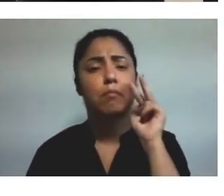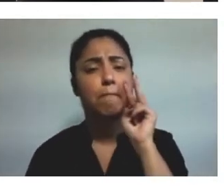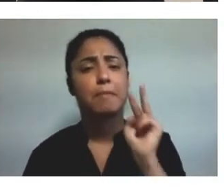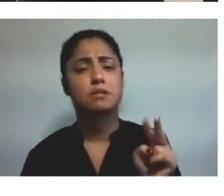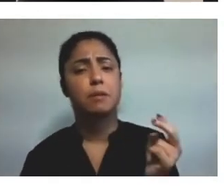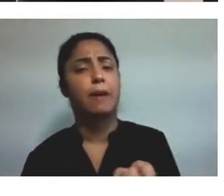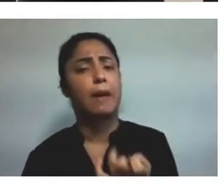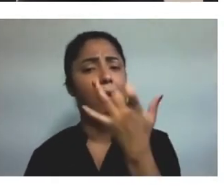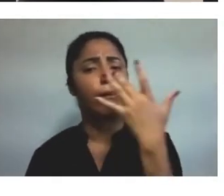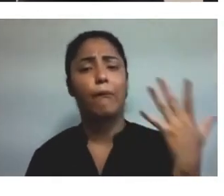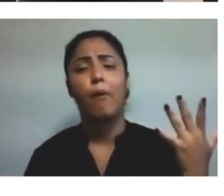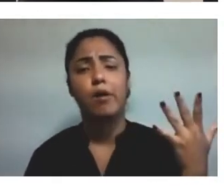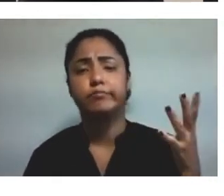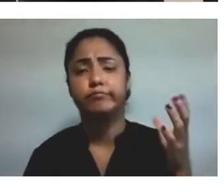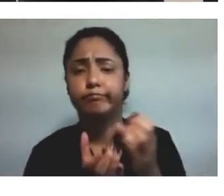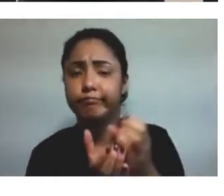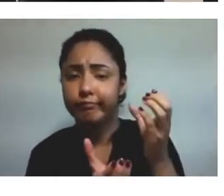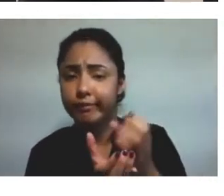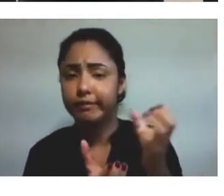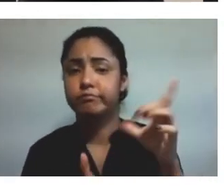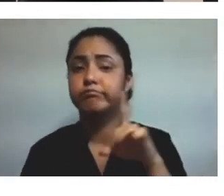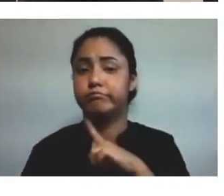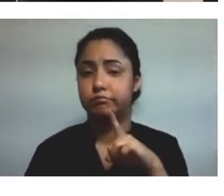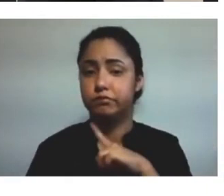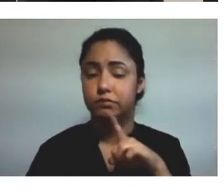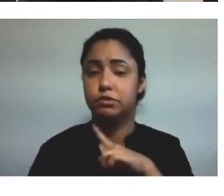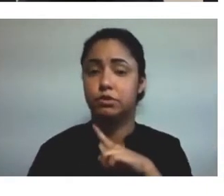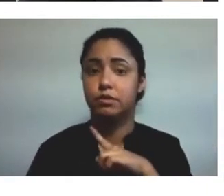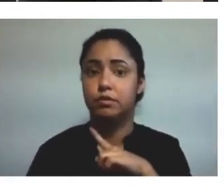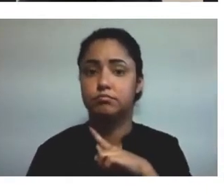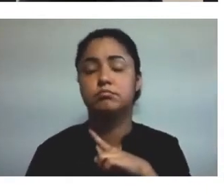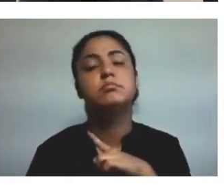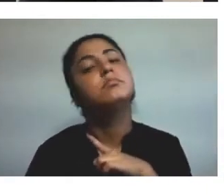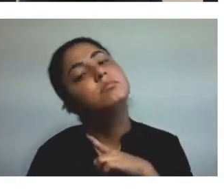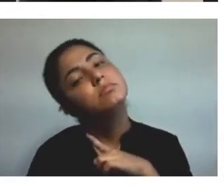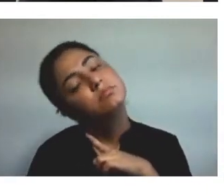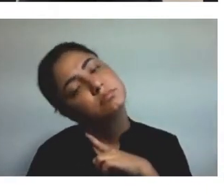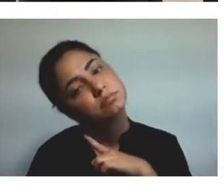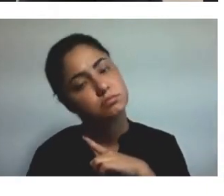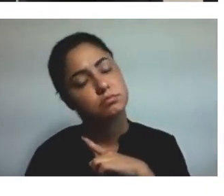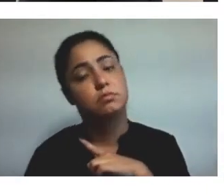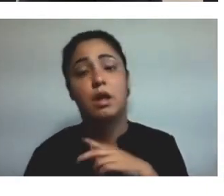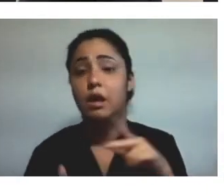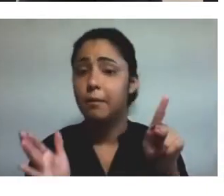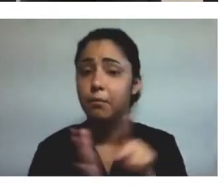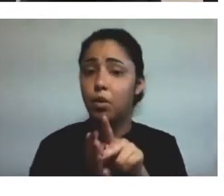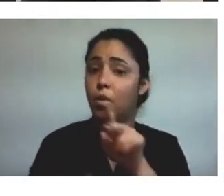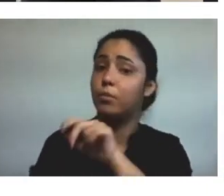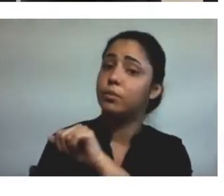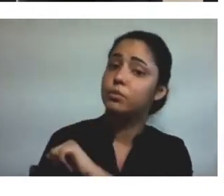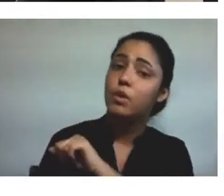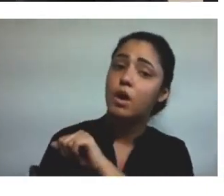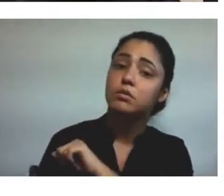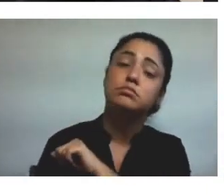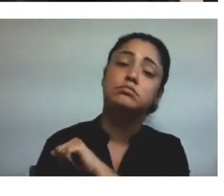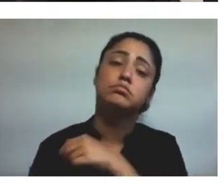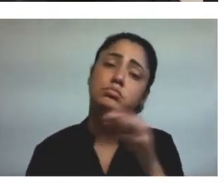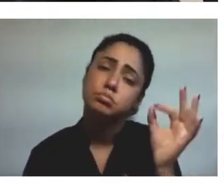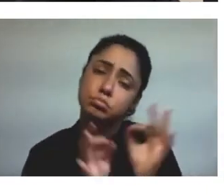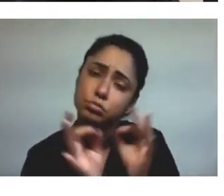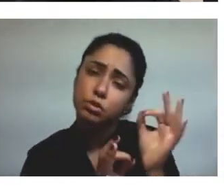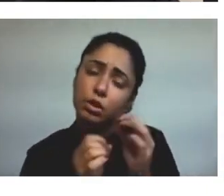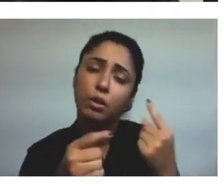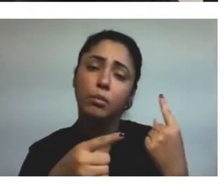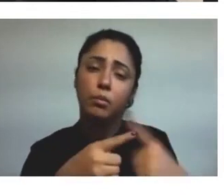latinhas arrecadadas, né? Esse levantamento, ele era feito por curso e por aluno. Porque, já naquele momento, a gente tinha a